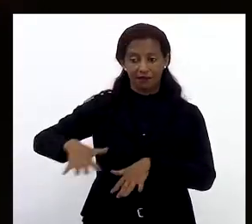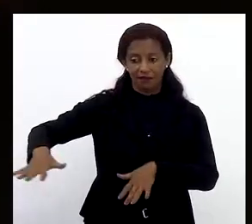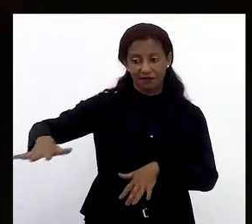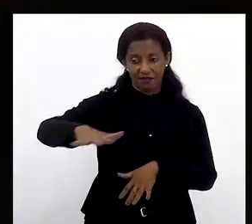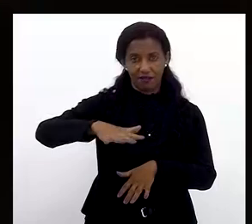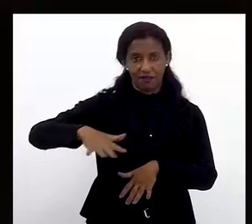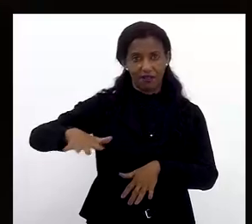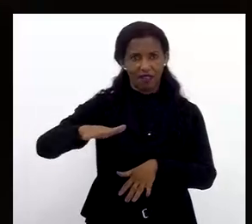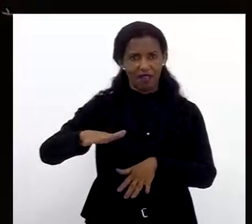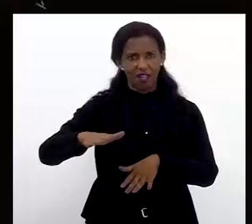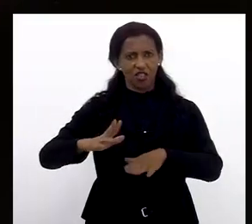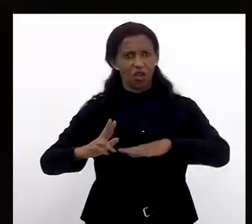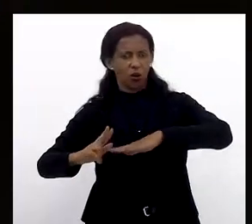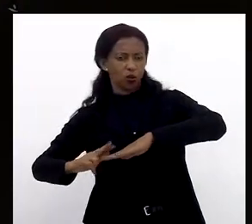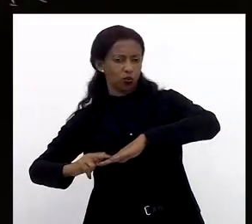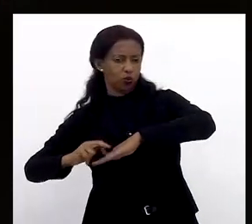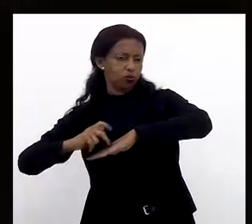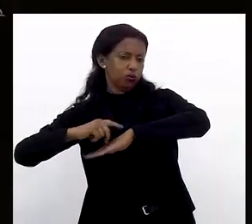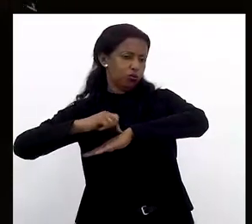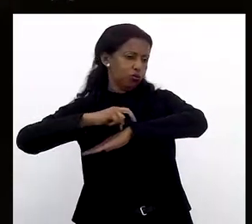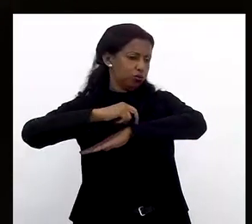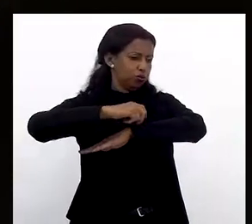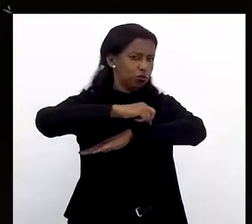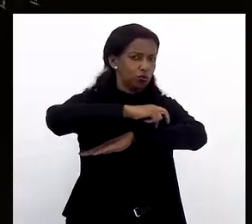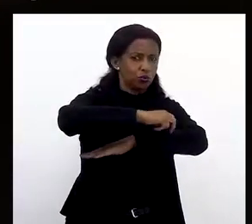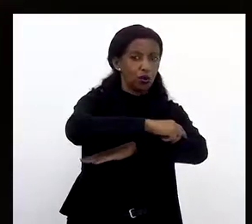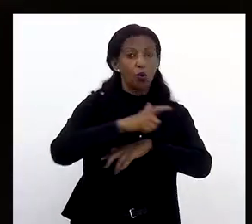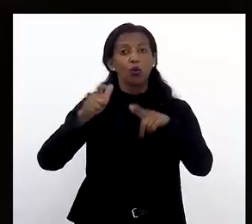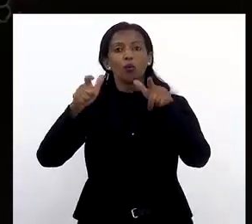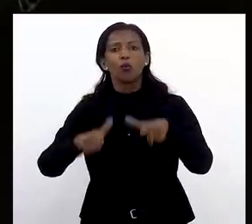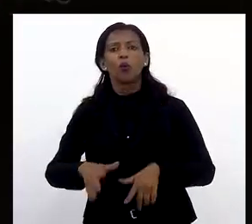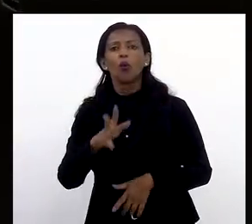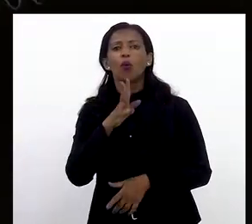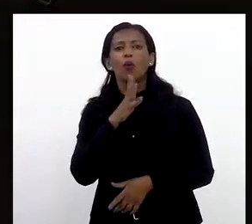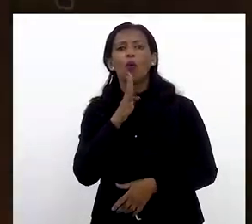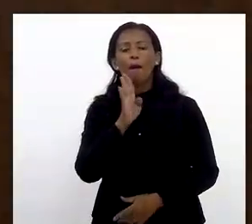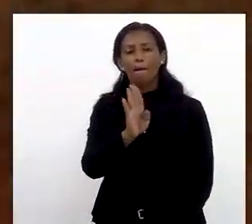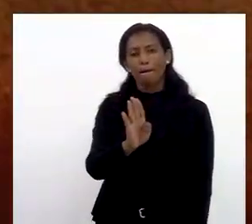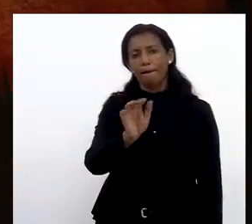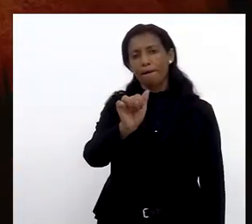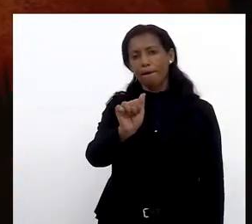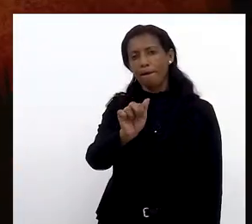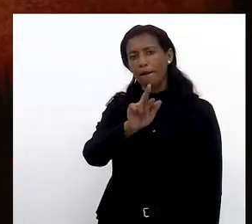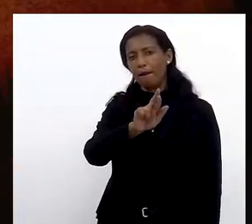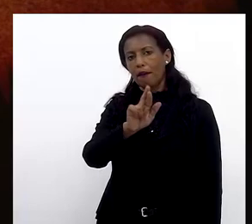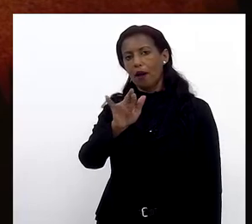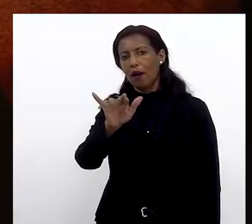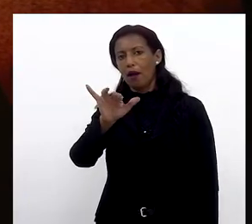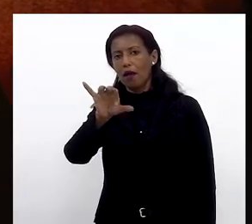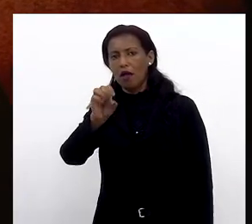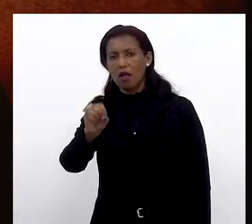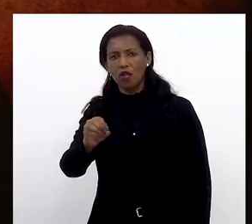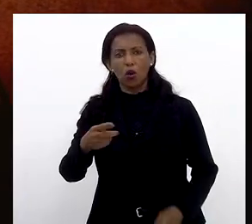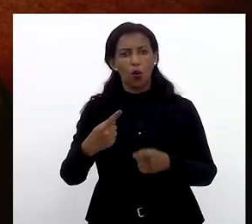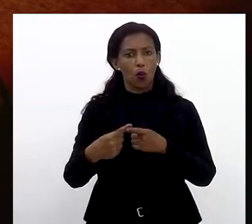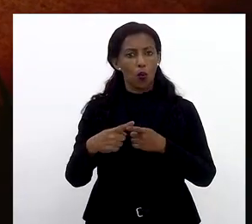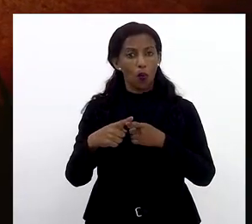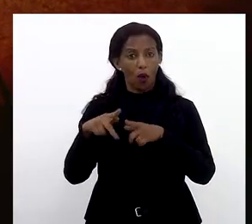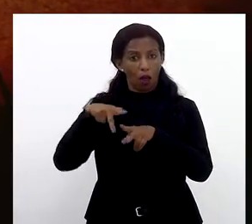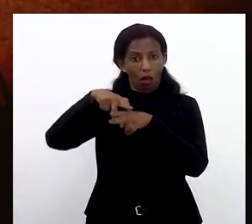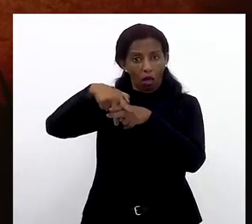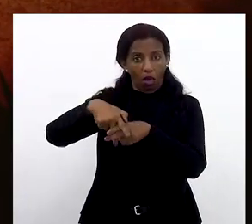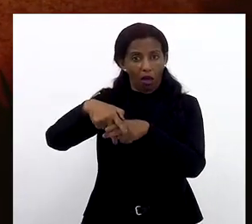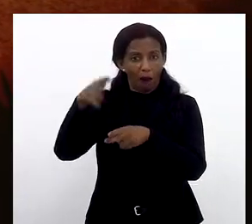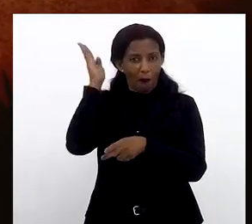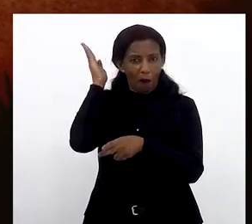Engenheiro Paulo de Fronten. Na região de Miguel Pereira, faziam a travessia. O local ficou conhecido como Barreiros,